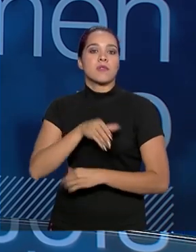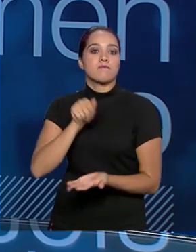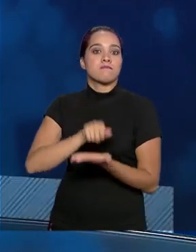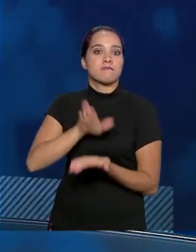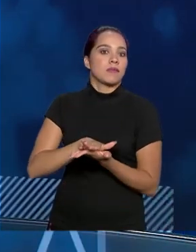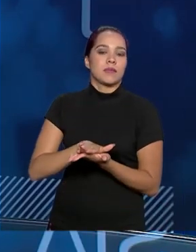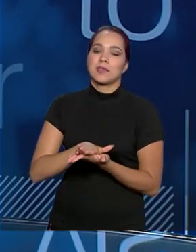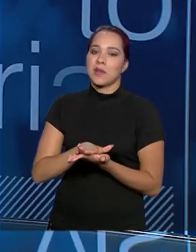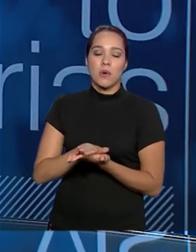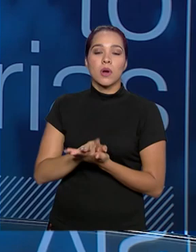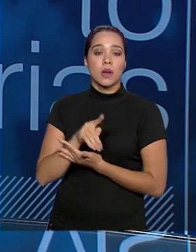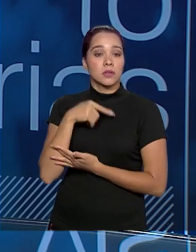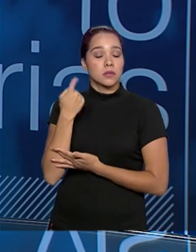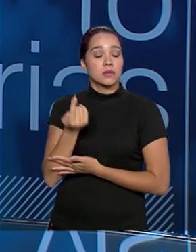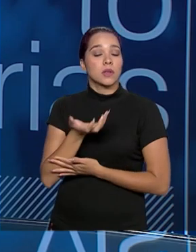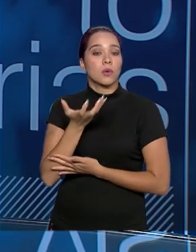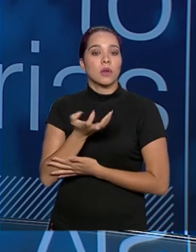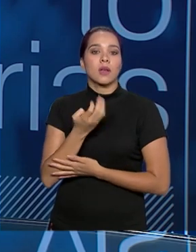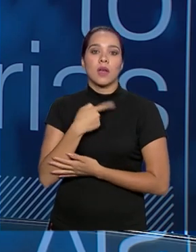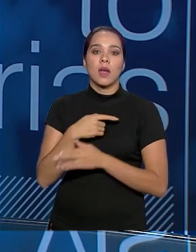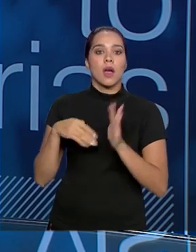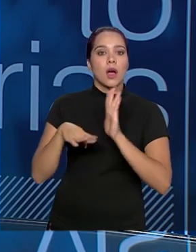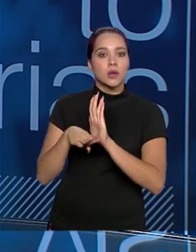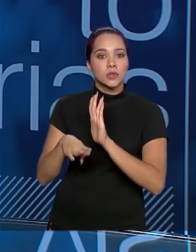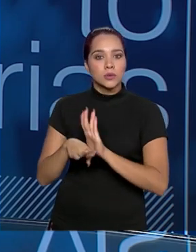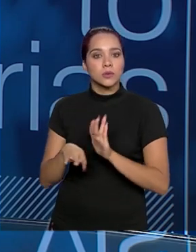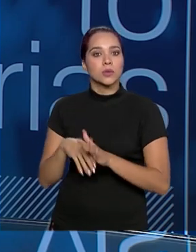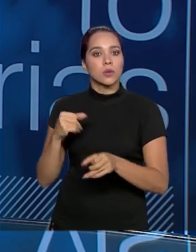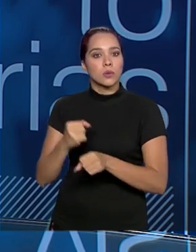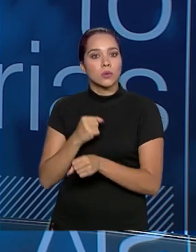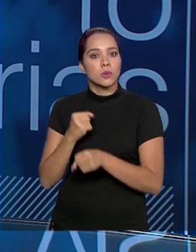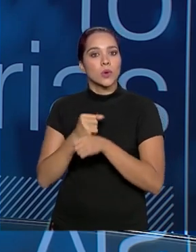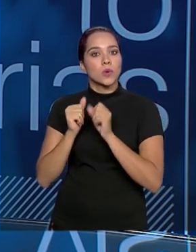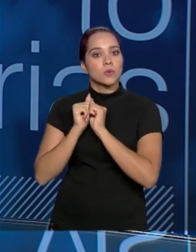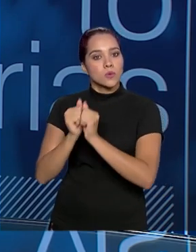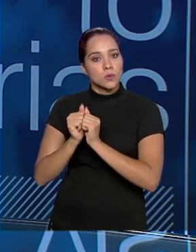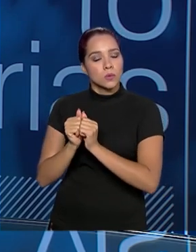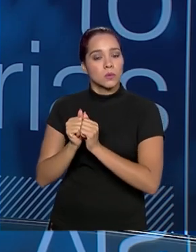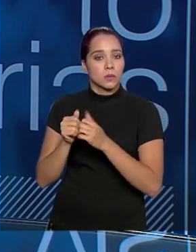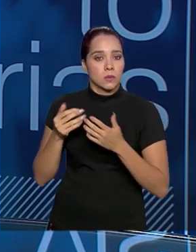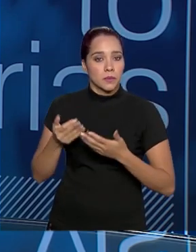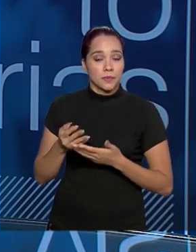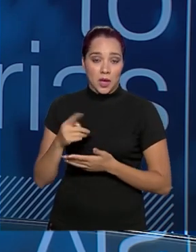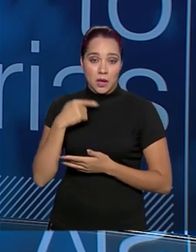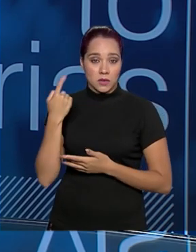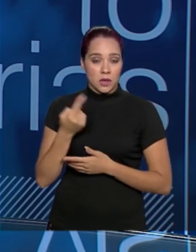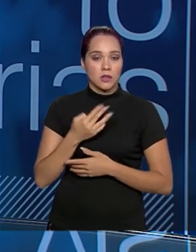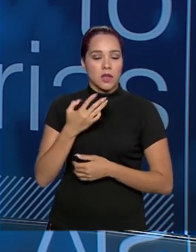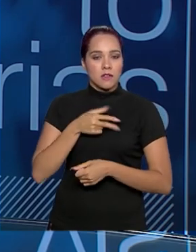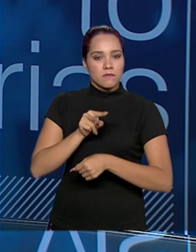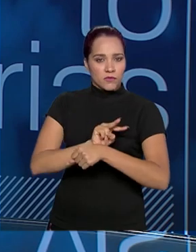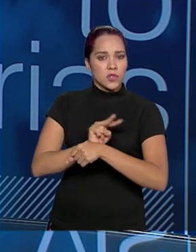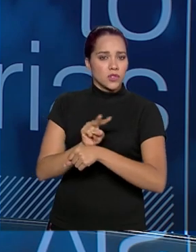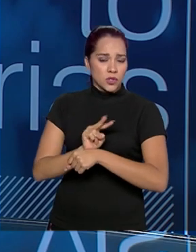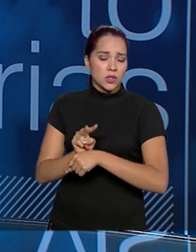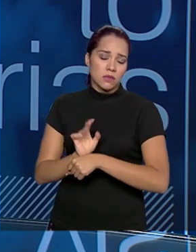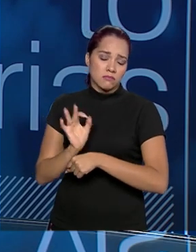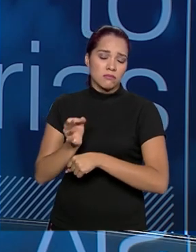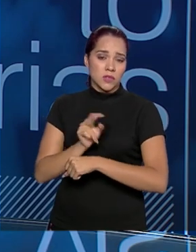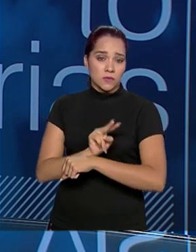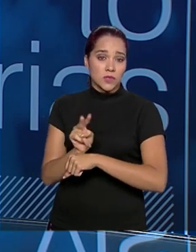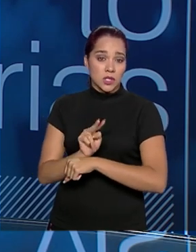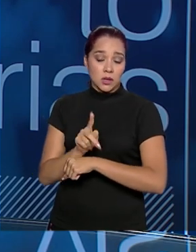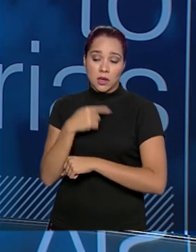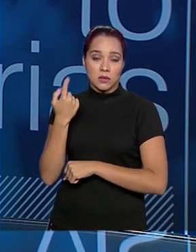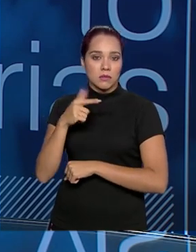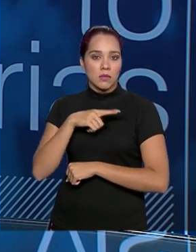A nossa premissa é realmente a contribuição, é construção. Então, assim, por mais que nós somos o regulador, a gente tem o